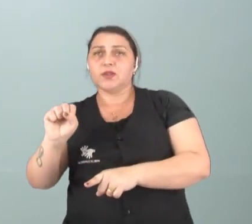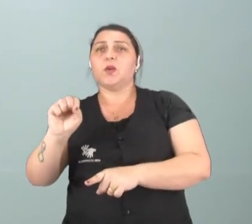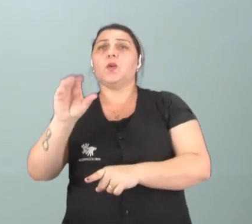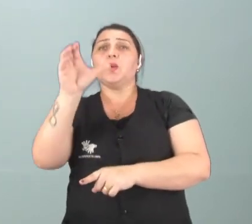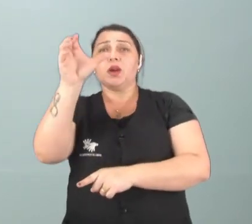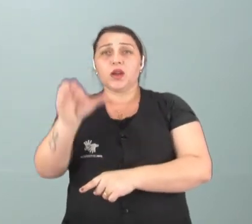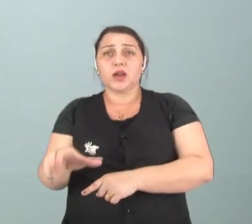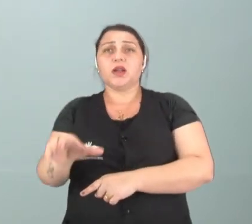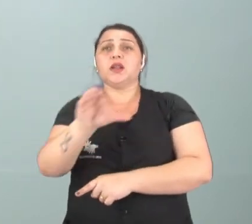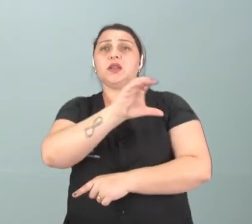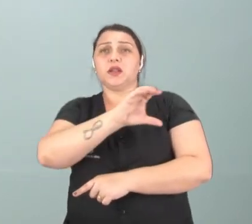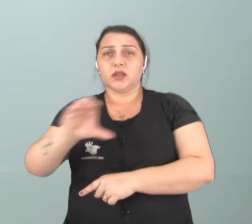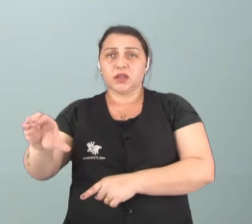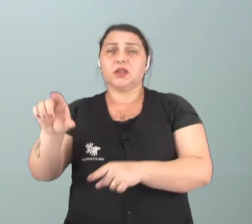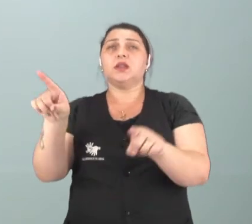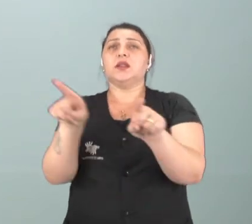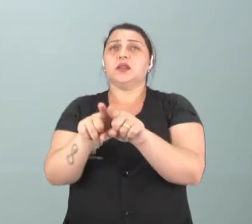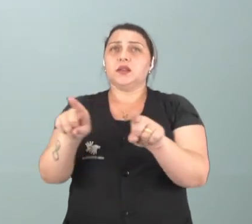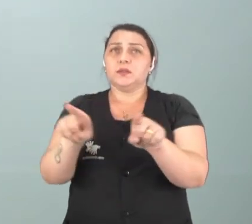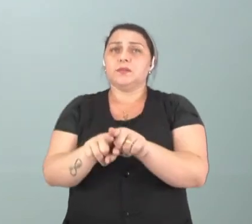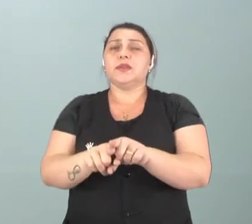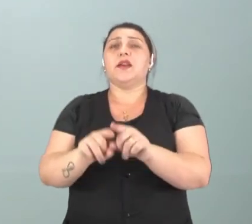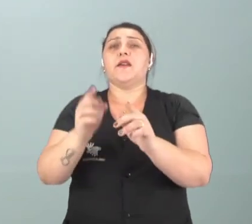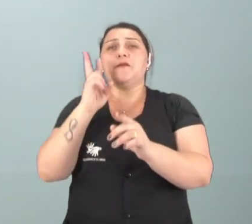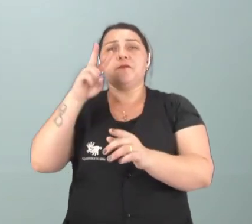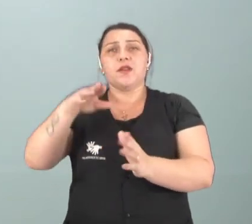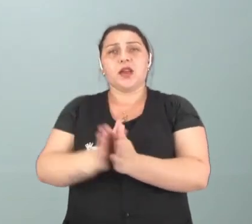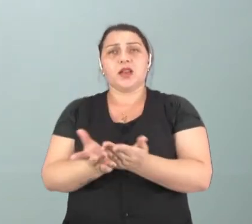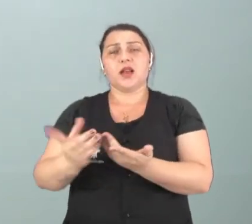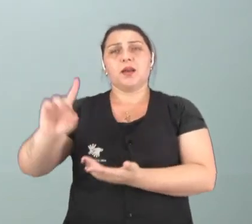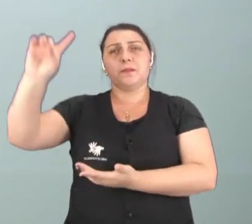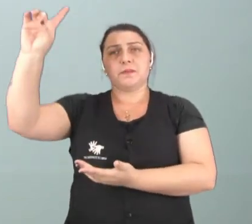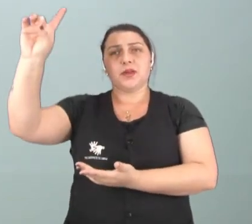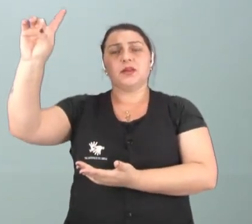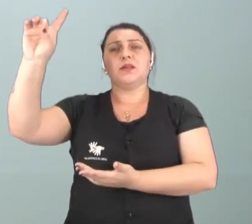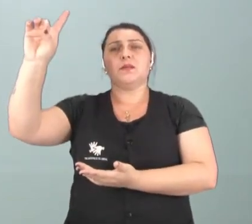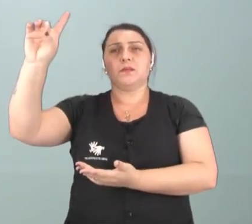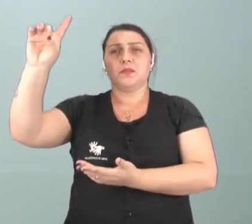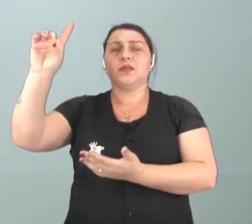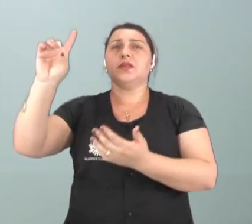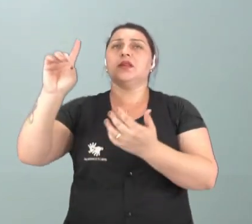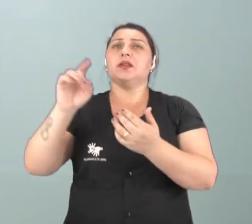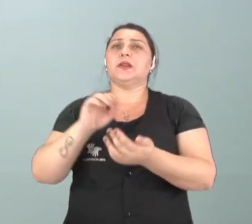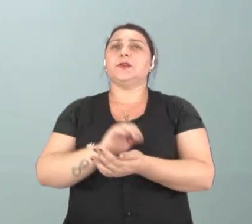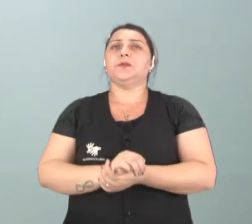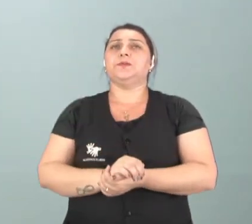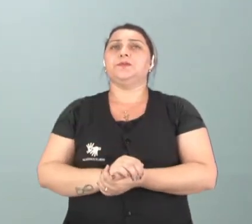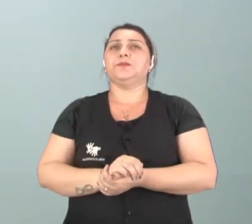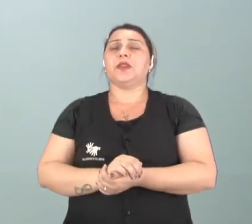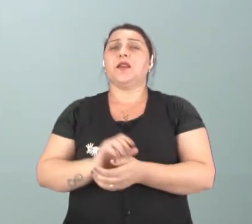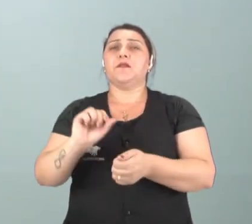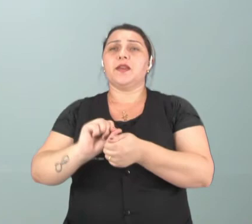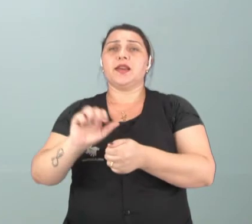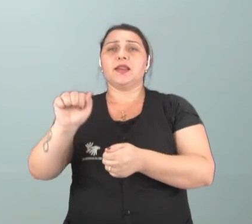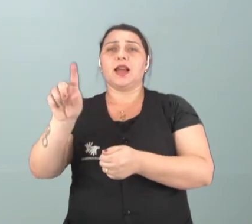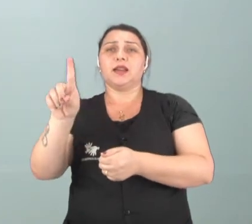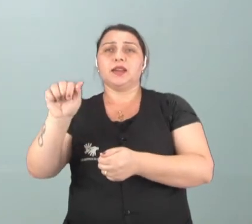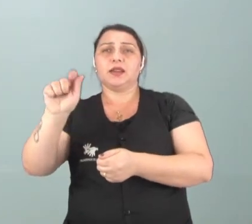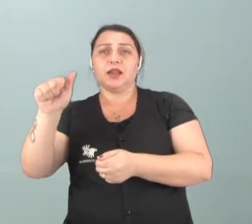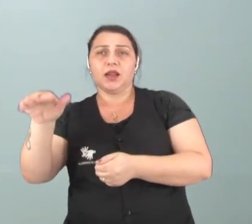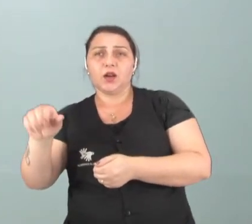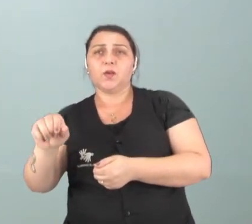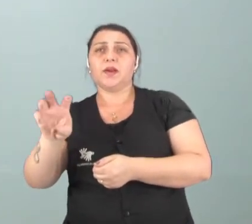exemplos saudáveis. Quando a gente vê na Bíblia, Deus citando que fez Adão e Eva pra